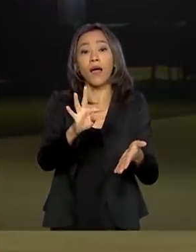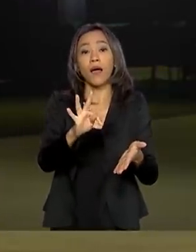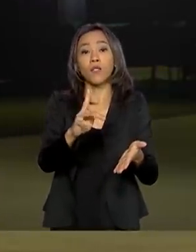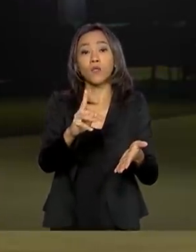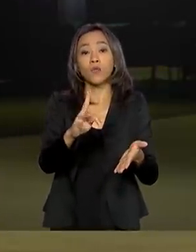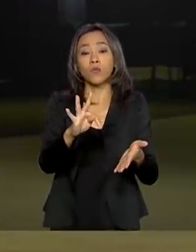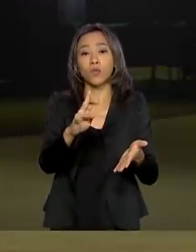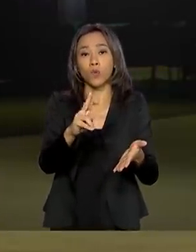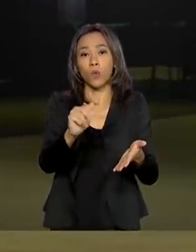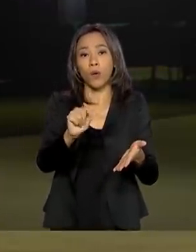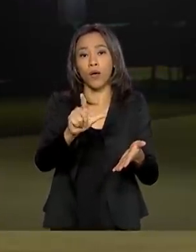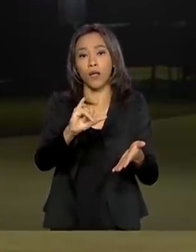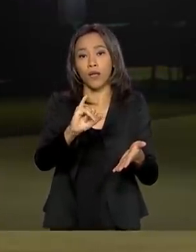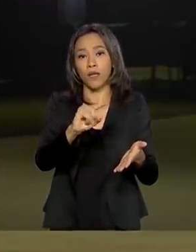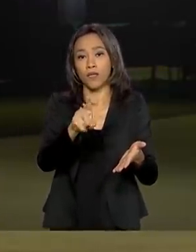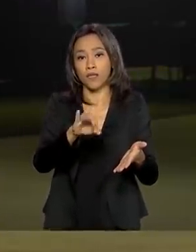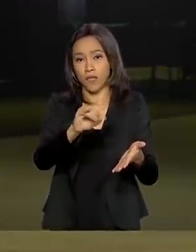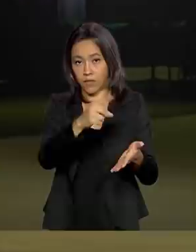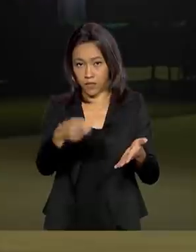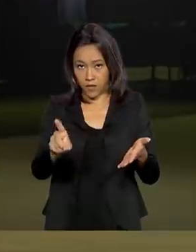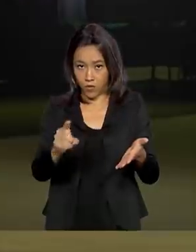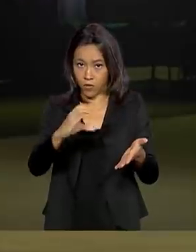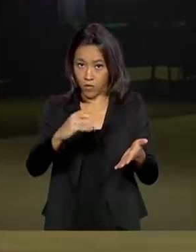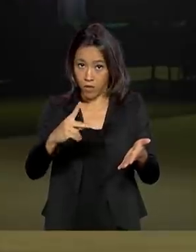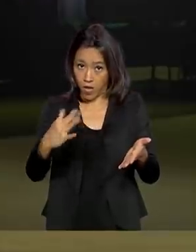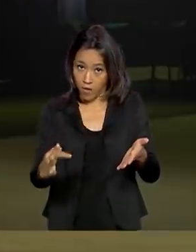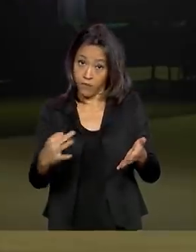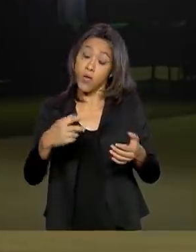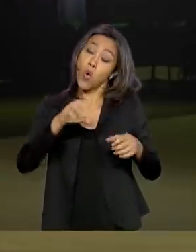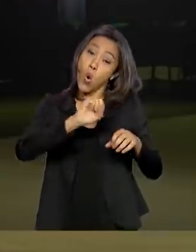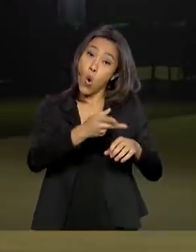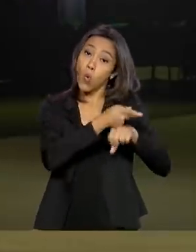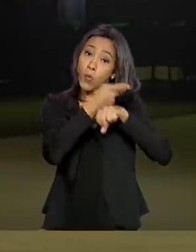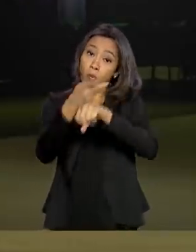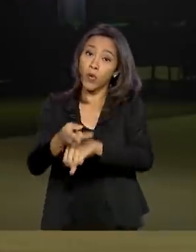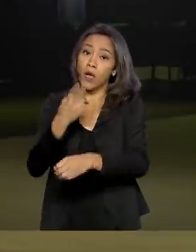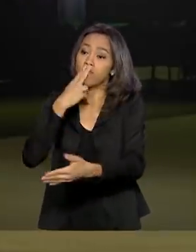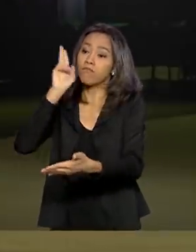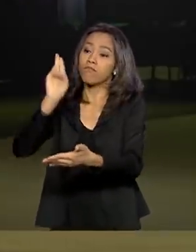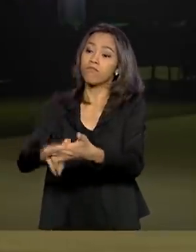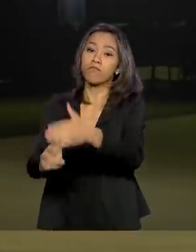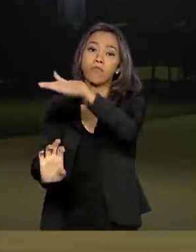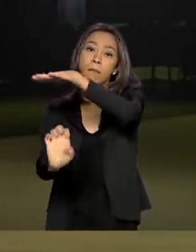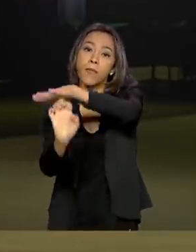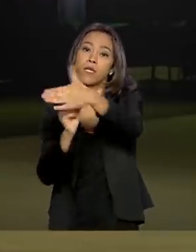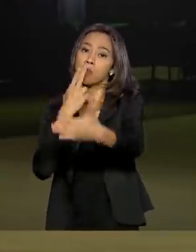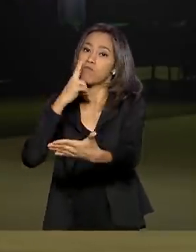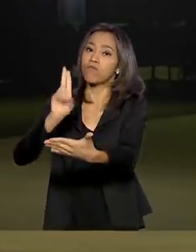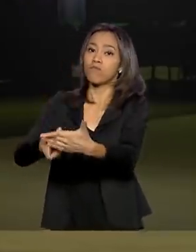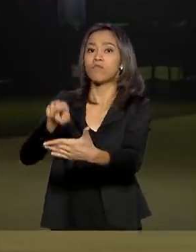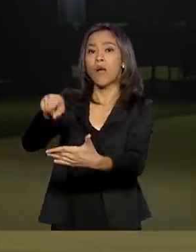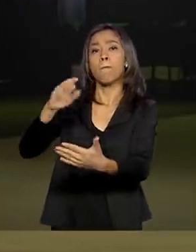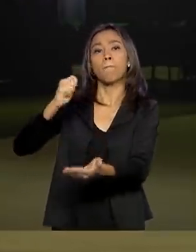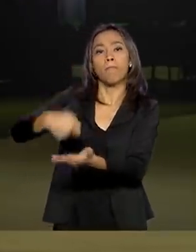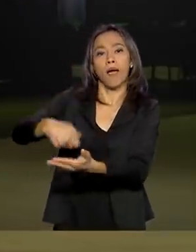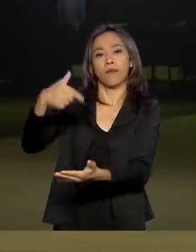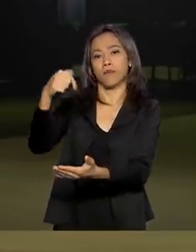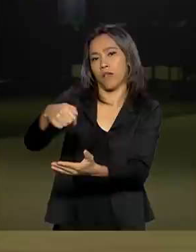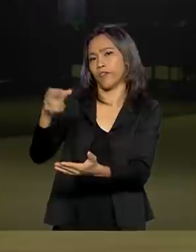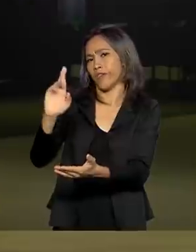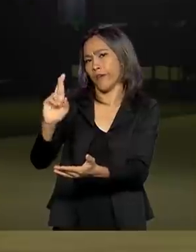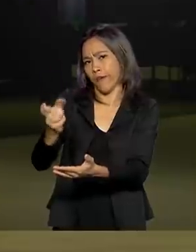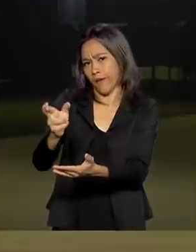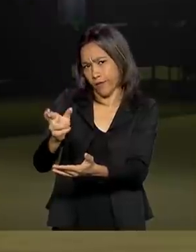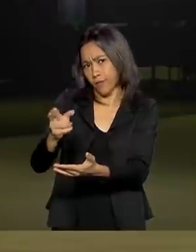dificuldades, ela pode ir numa agência dos Correios, custa R$,00 e ali ela faz o que ela quiser. Ela altera, ela